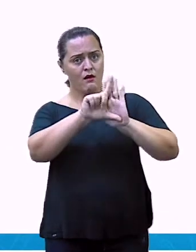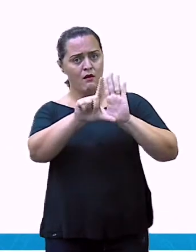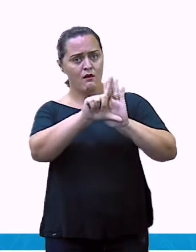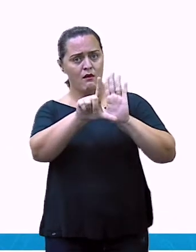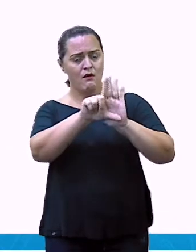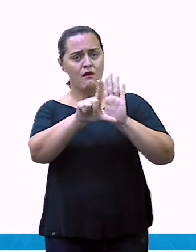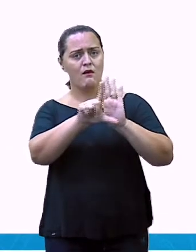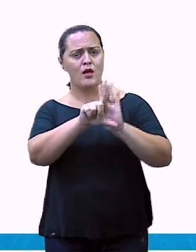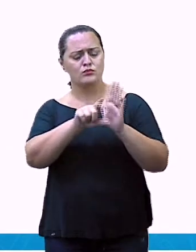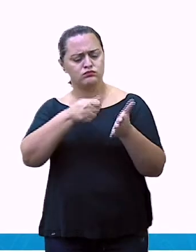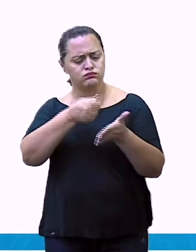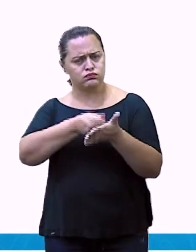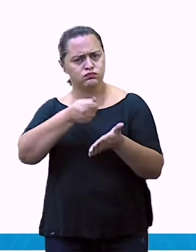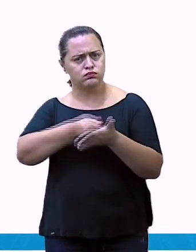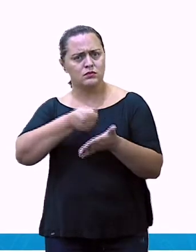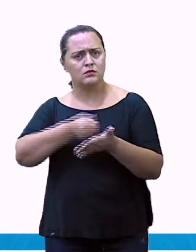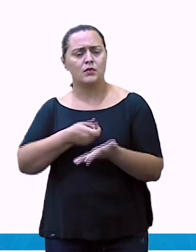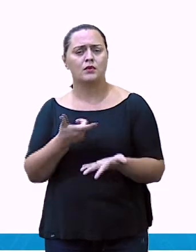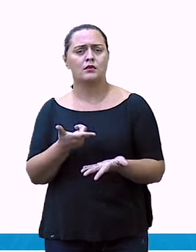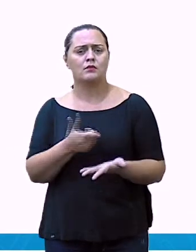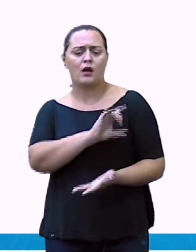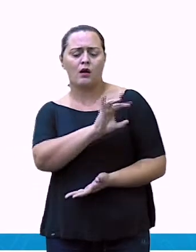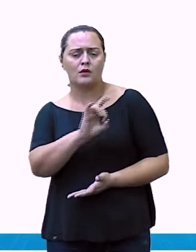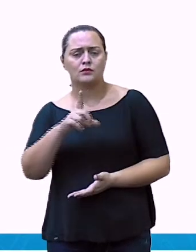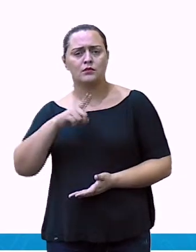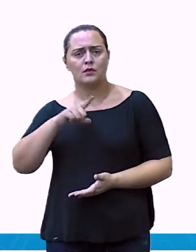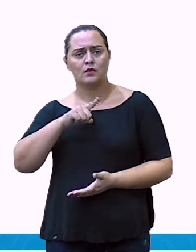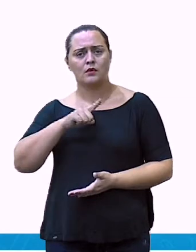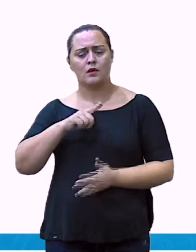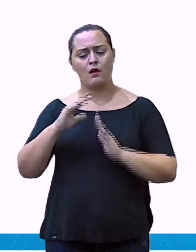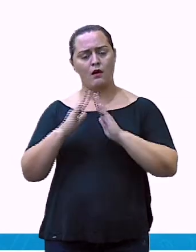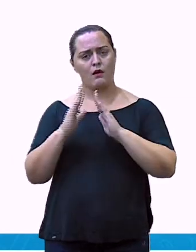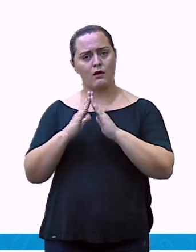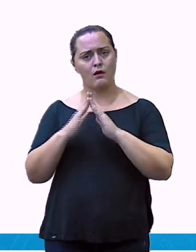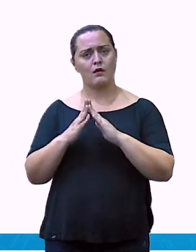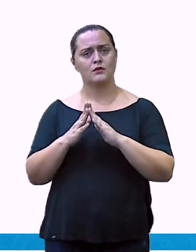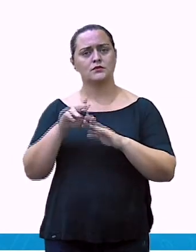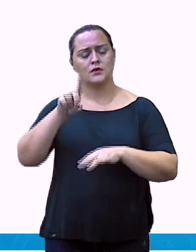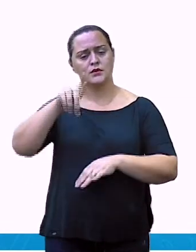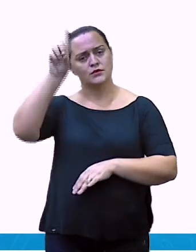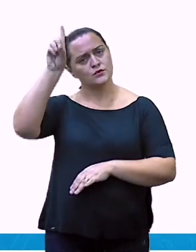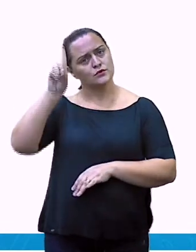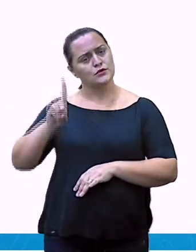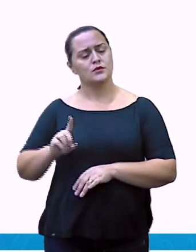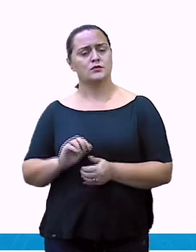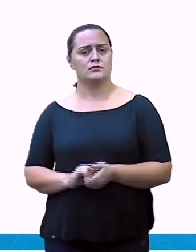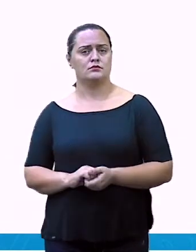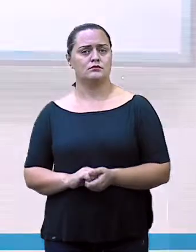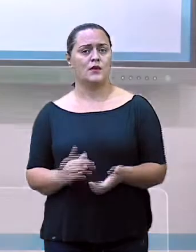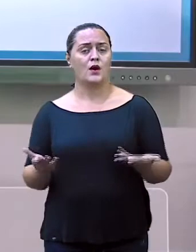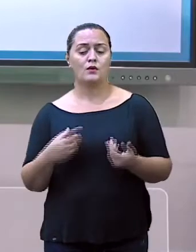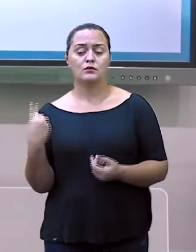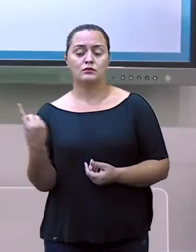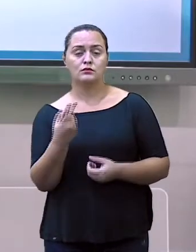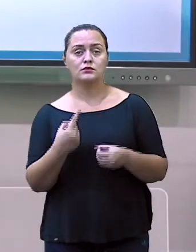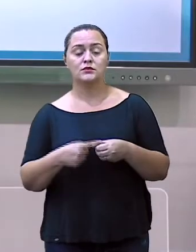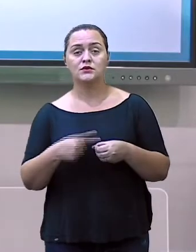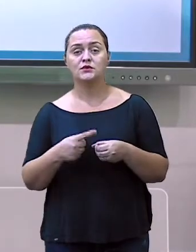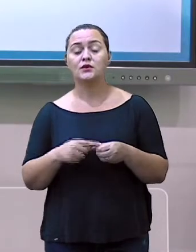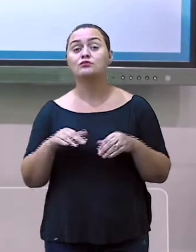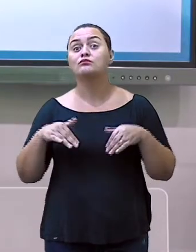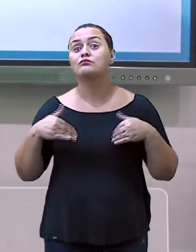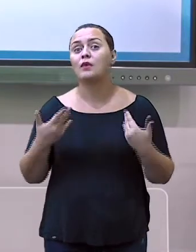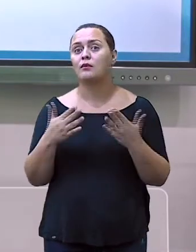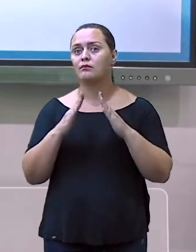constitucionalmente. E quais são as moradias em nossa cidade? Mas,